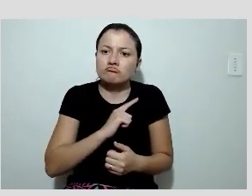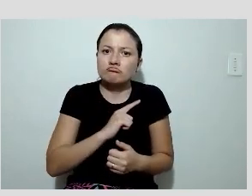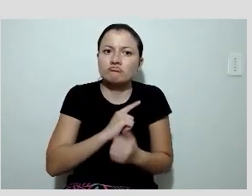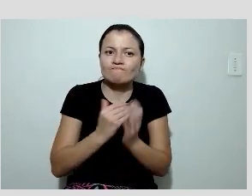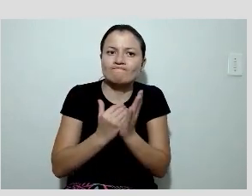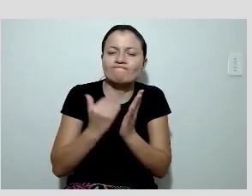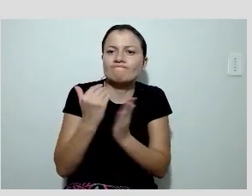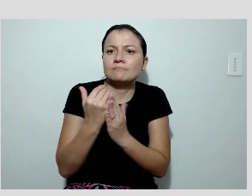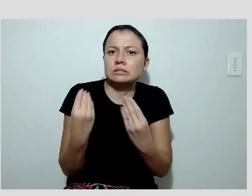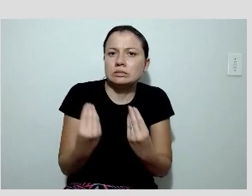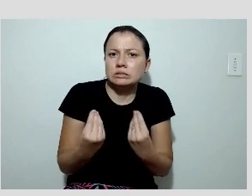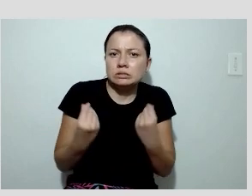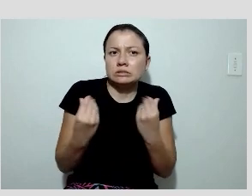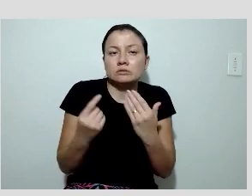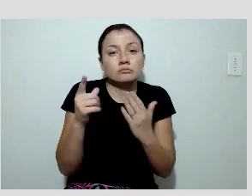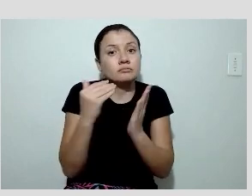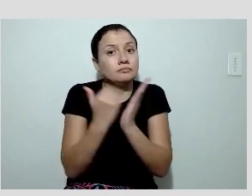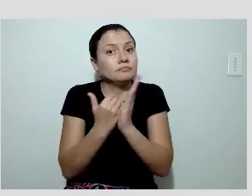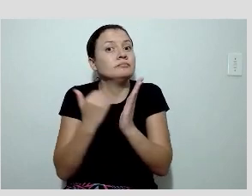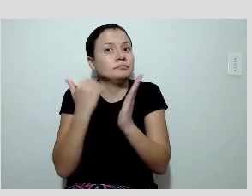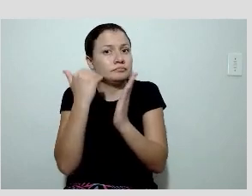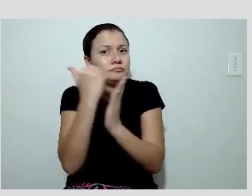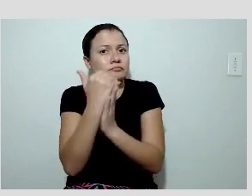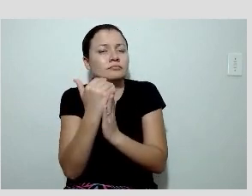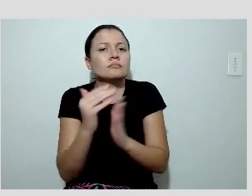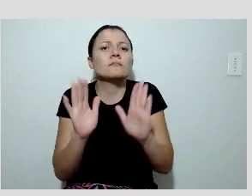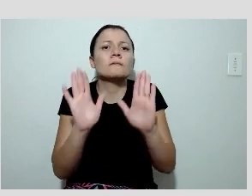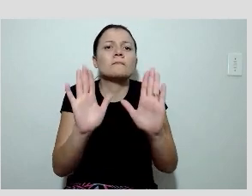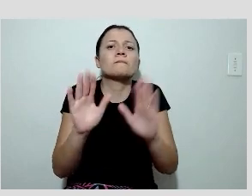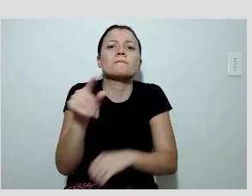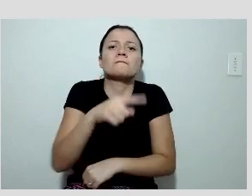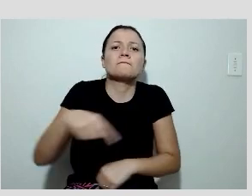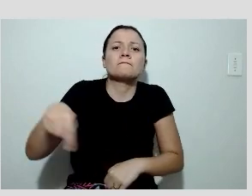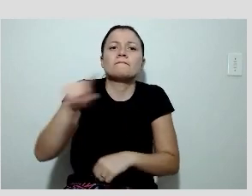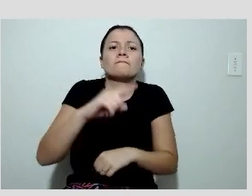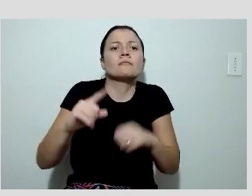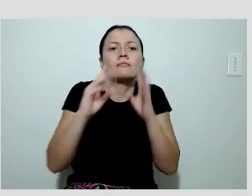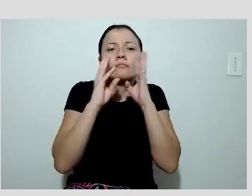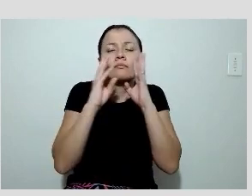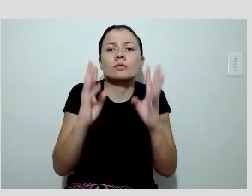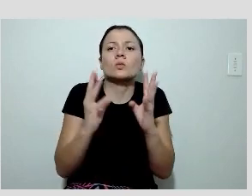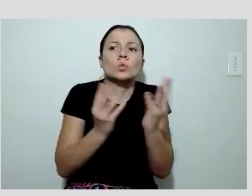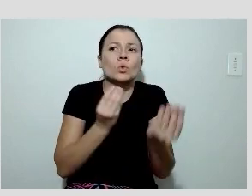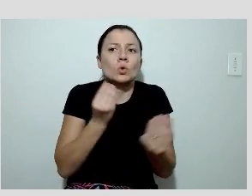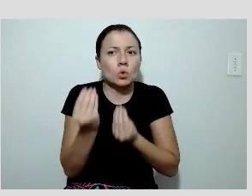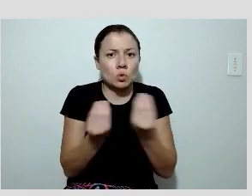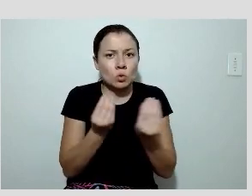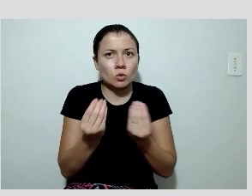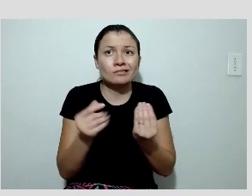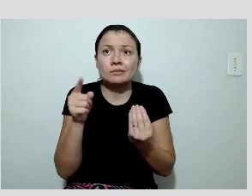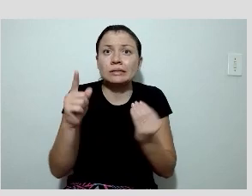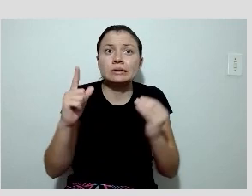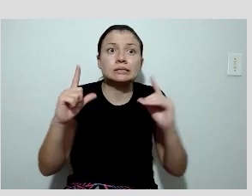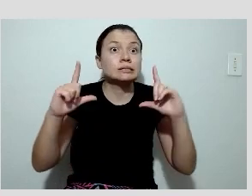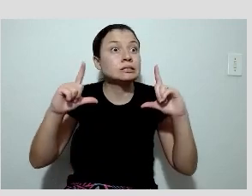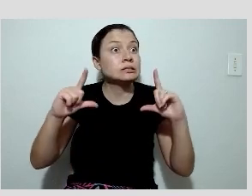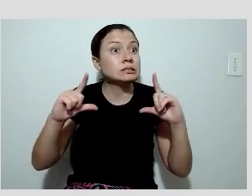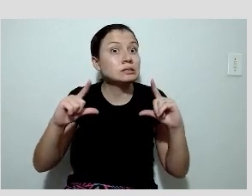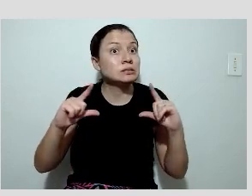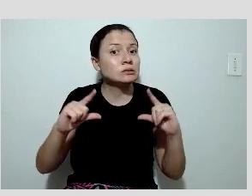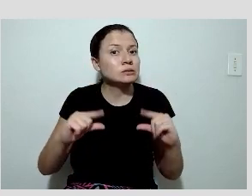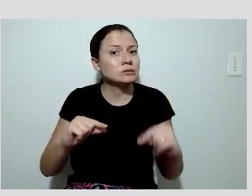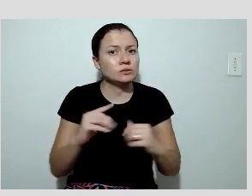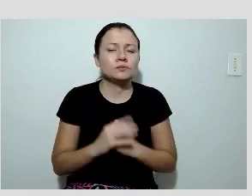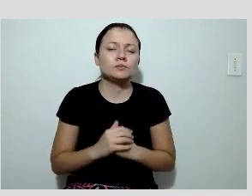sensibilidade, você joga para cima. Então, nesse caso, o chama a atenção é uma reserva de fluxo diminuída no